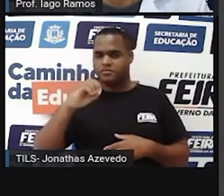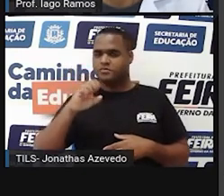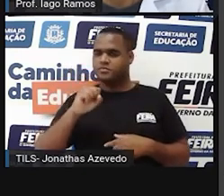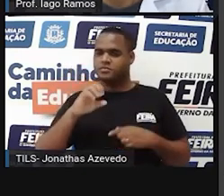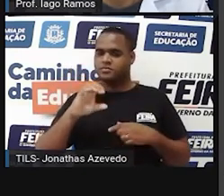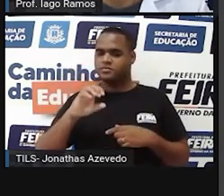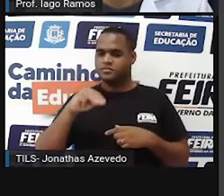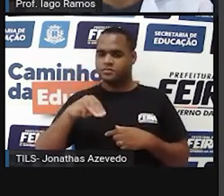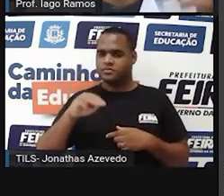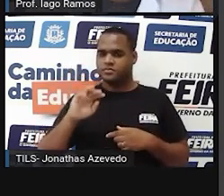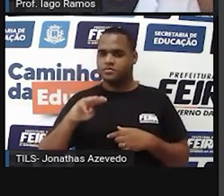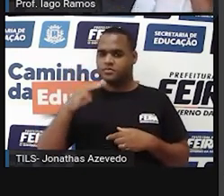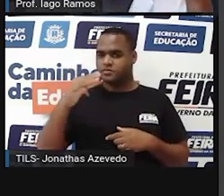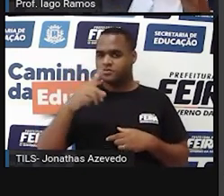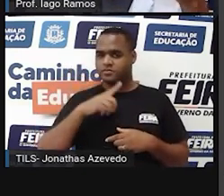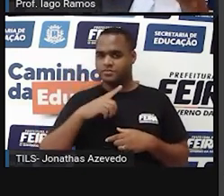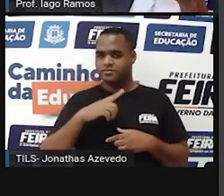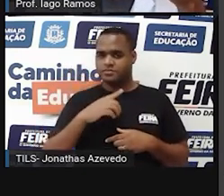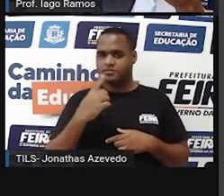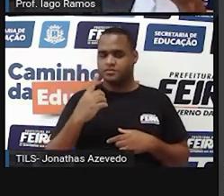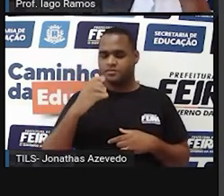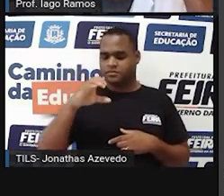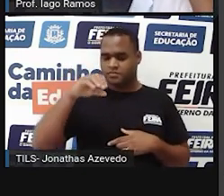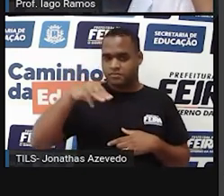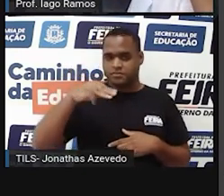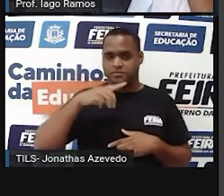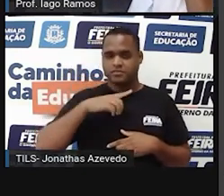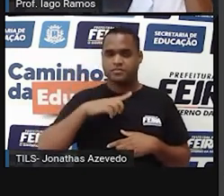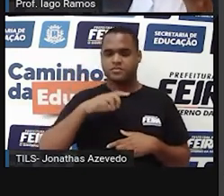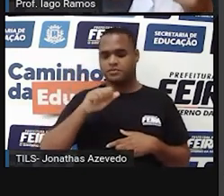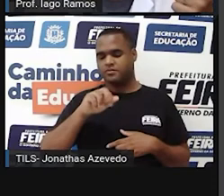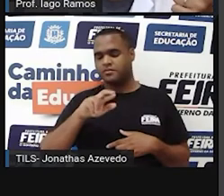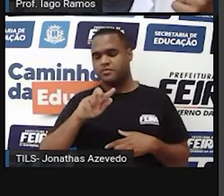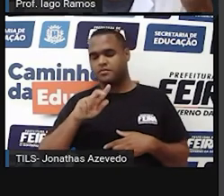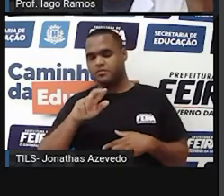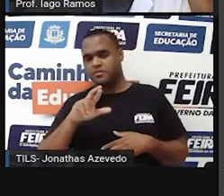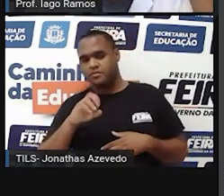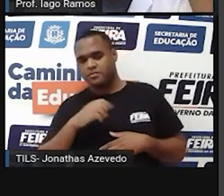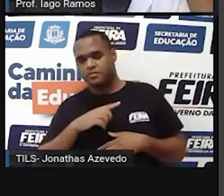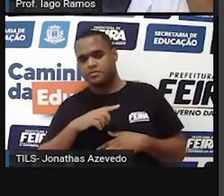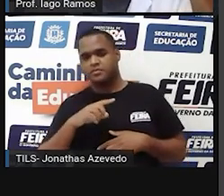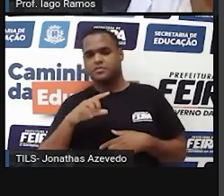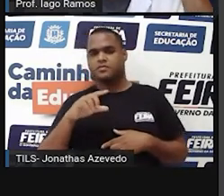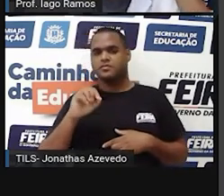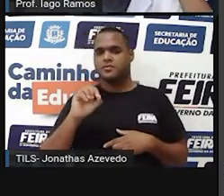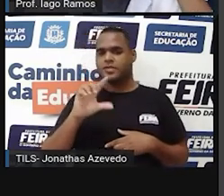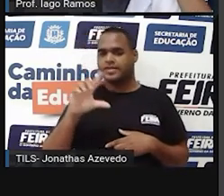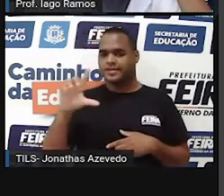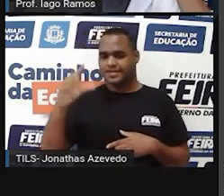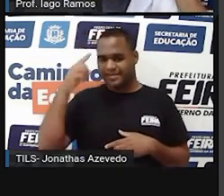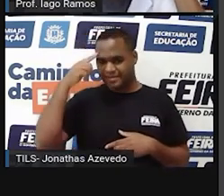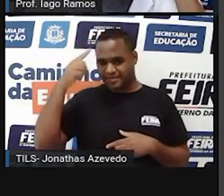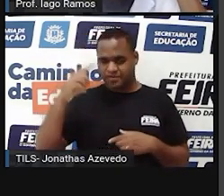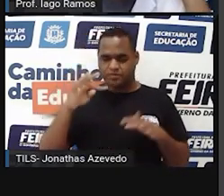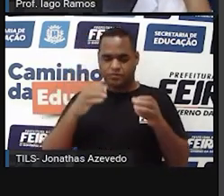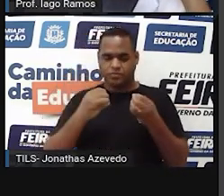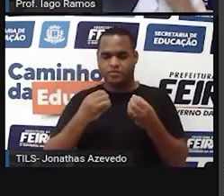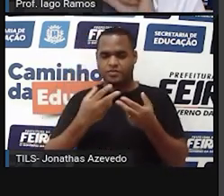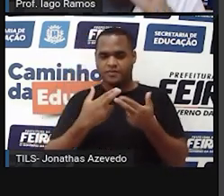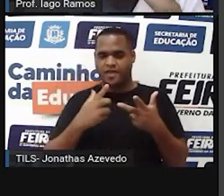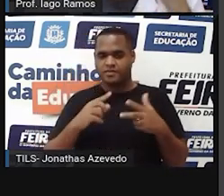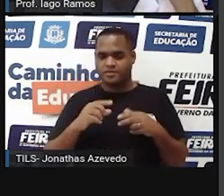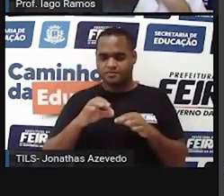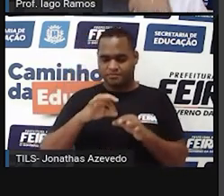Por que elevado a 3? Porque é 1 centímetro da largura, centímetro da altura, centímetro do comprimento,